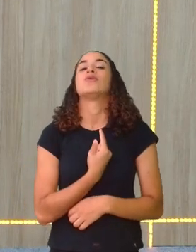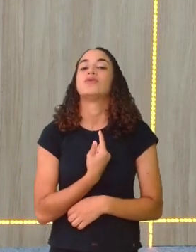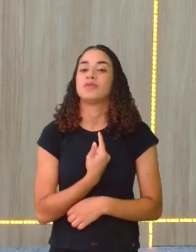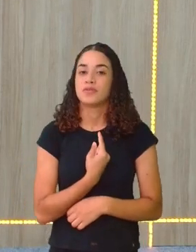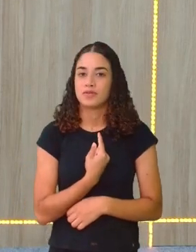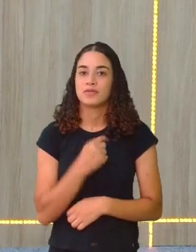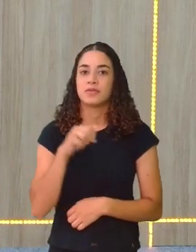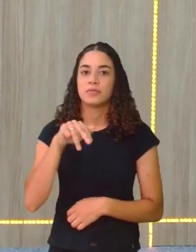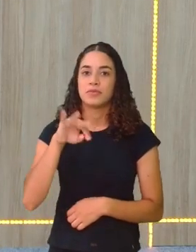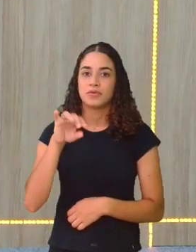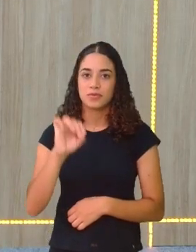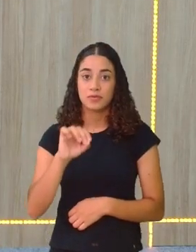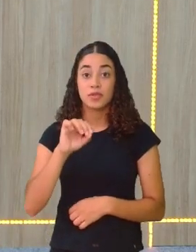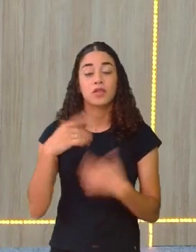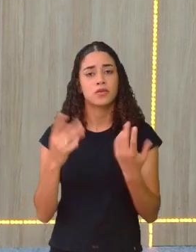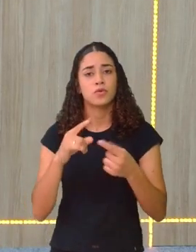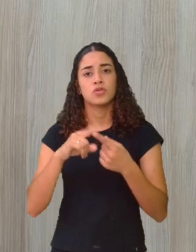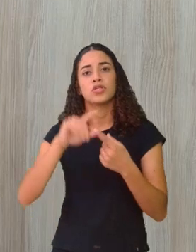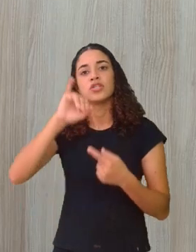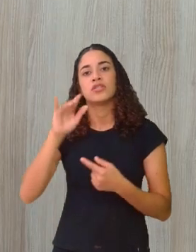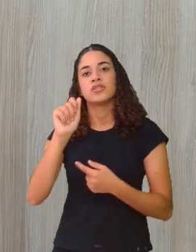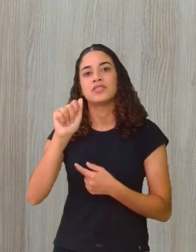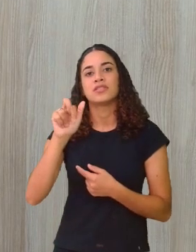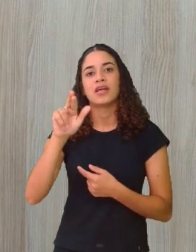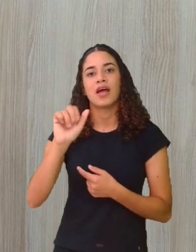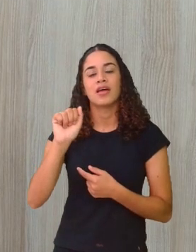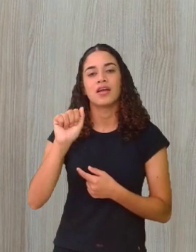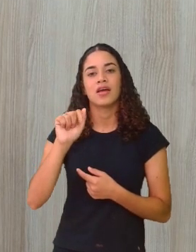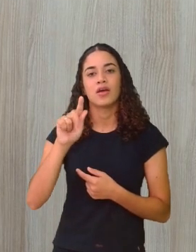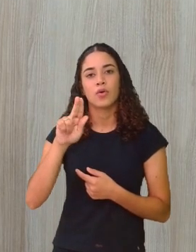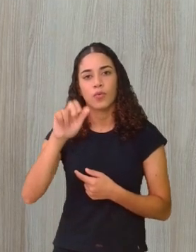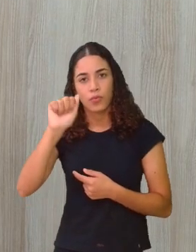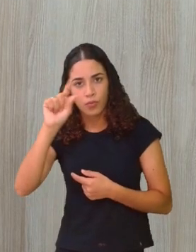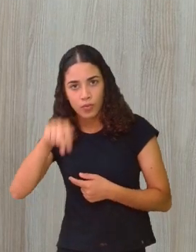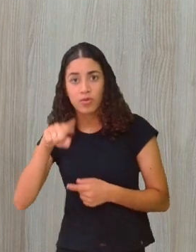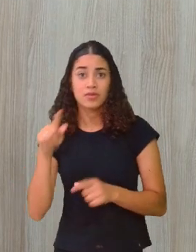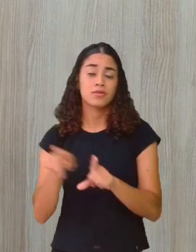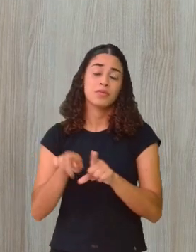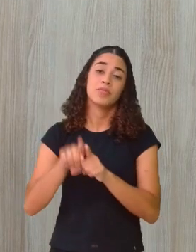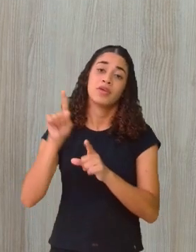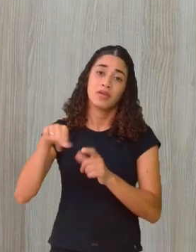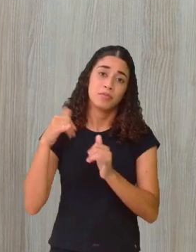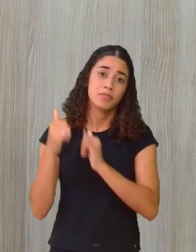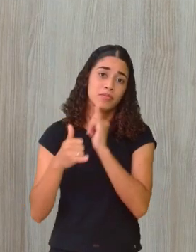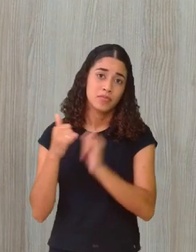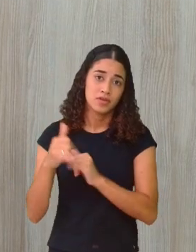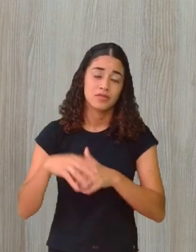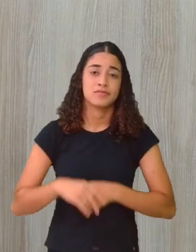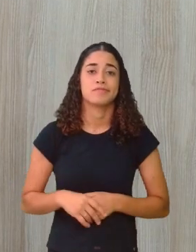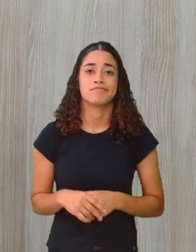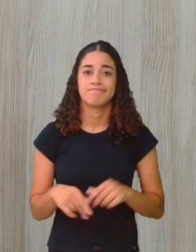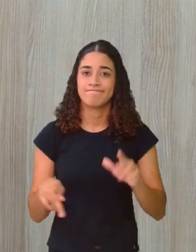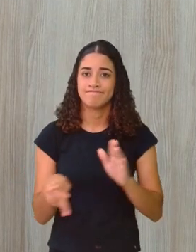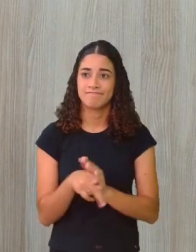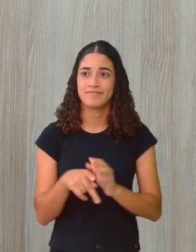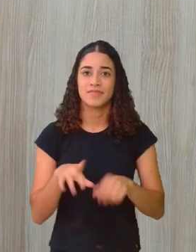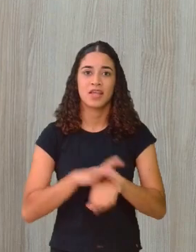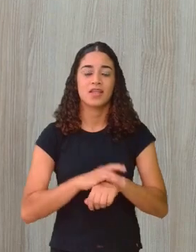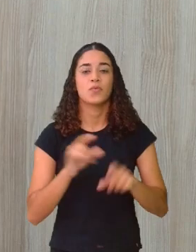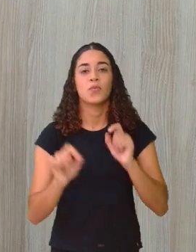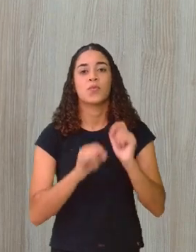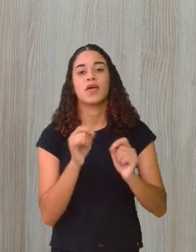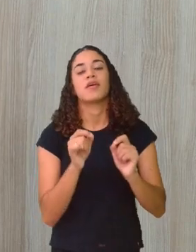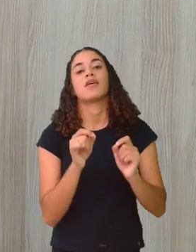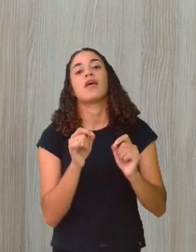Inclusive, o Jaraguay foi um mito produzido pelos jesuítas, né? Para catequizar os índios. Olha aí. Que interessante.